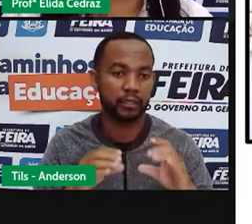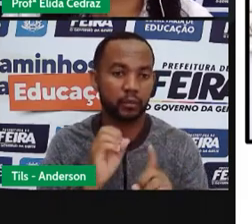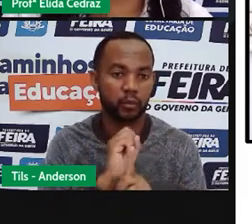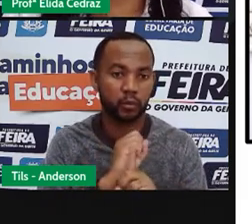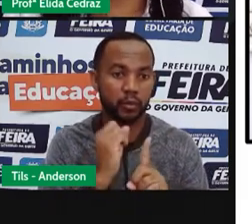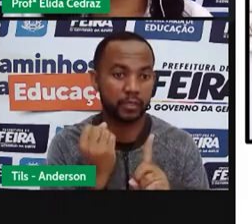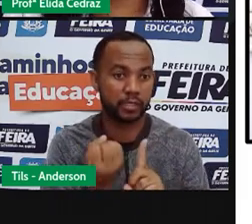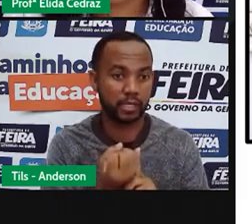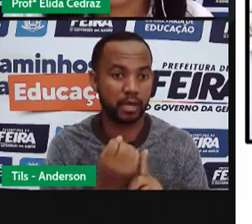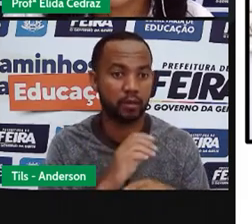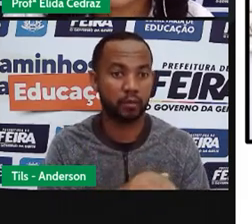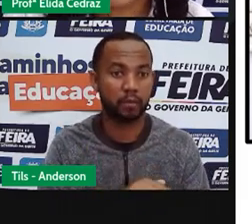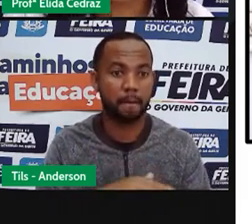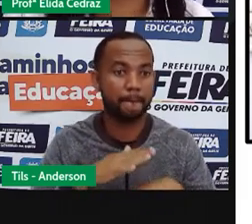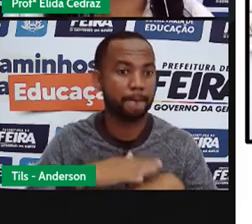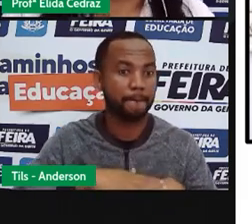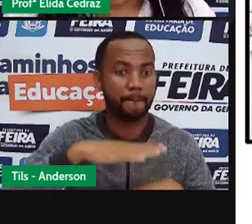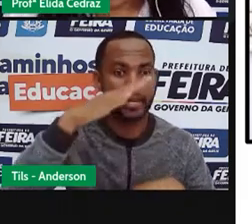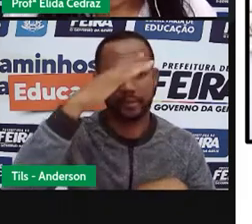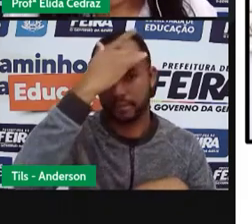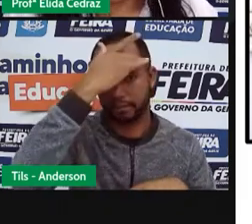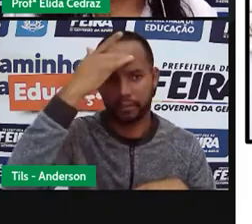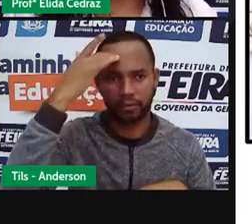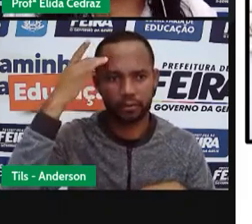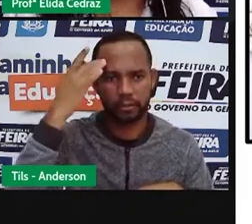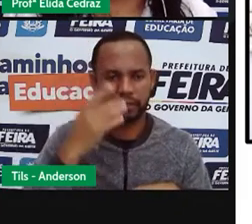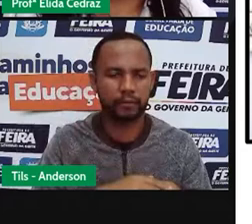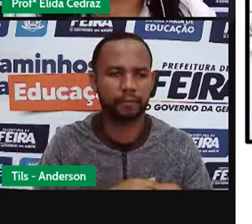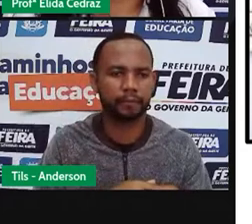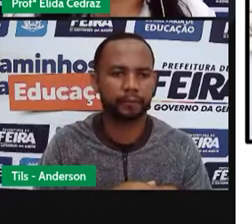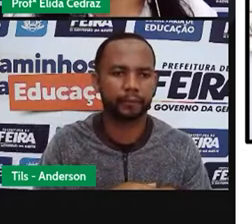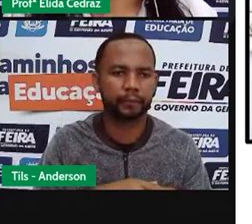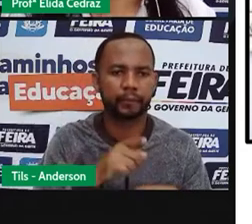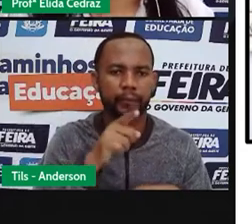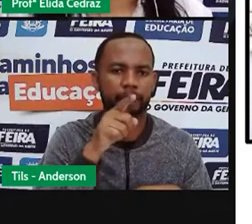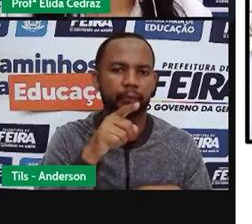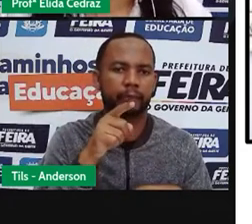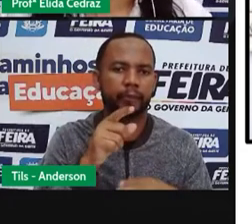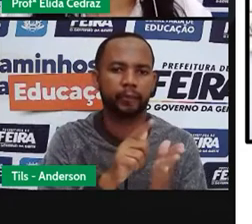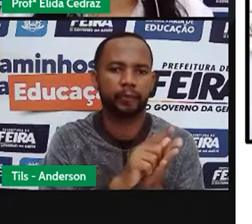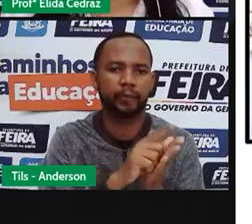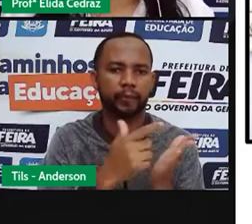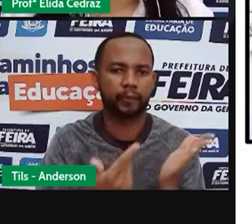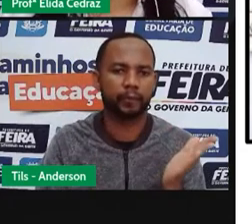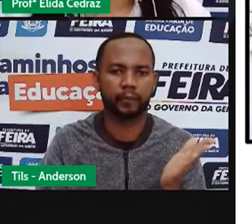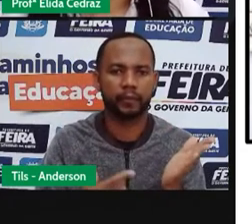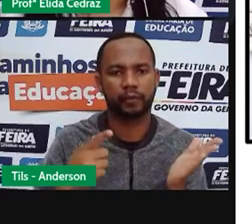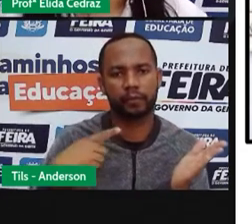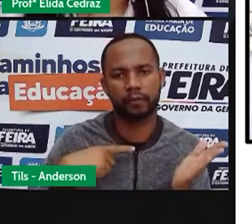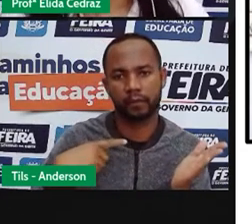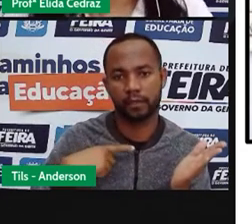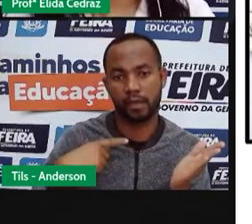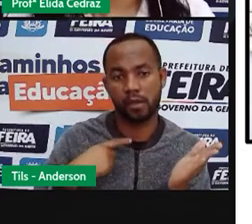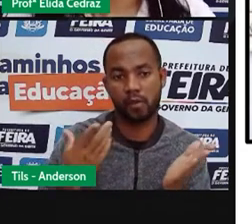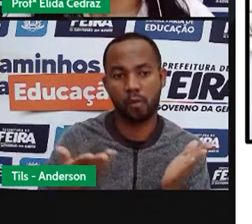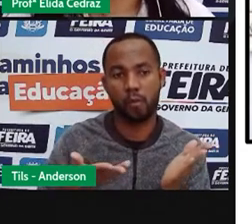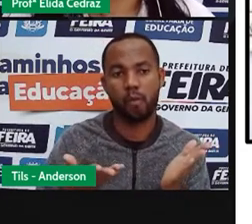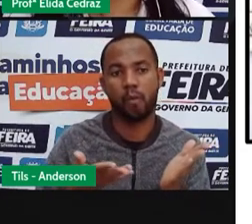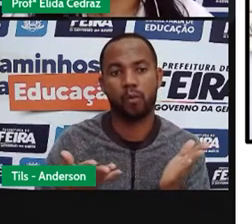Comunicação em massa. Esse jornal, nós também temos ele hoje